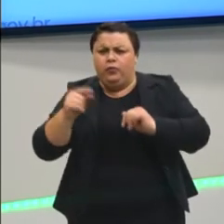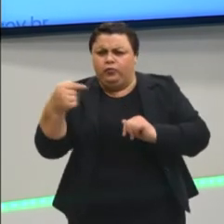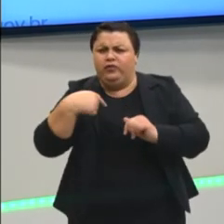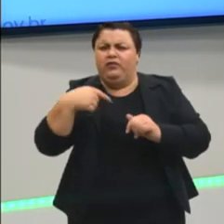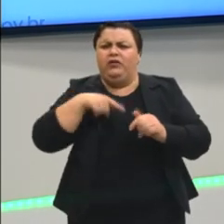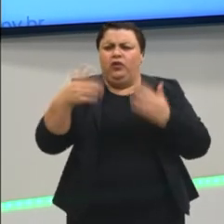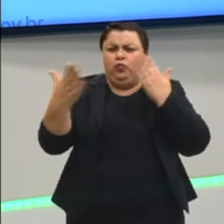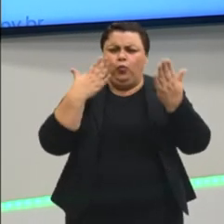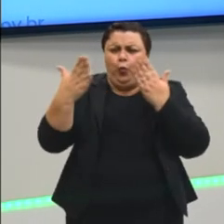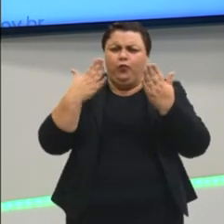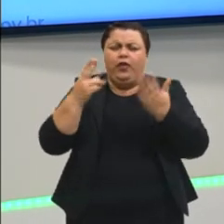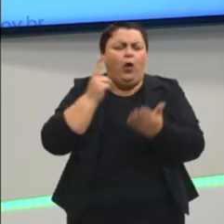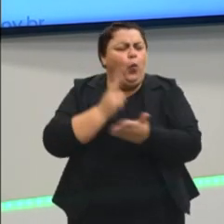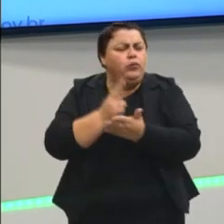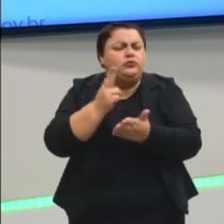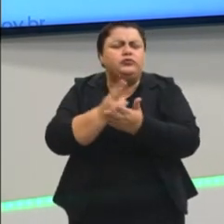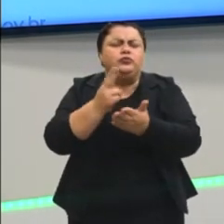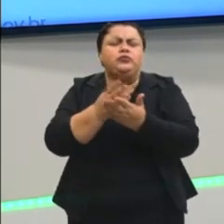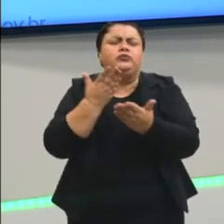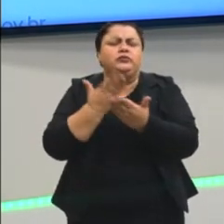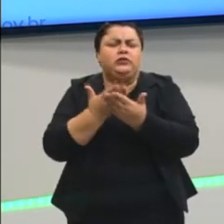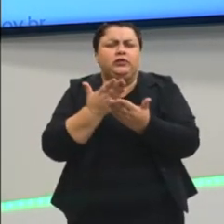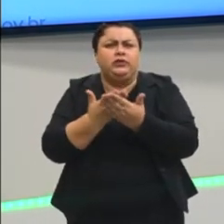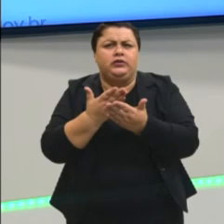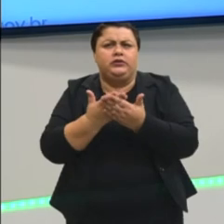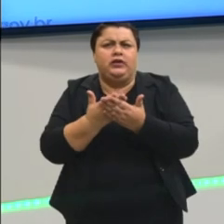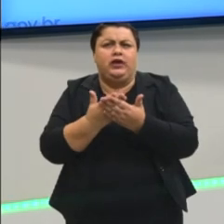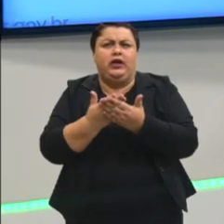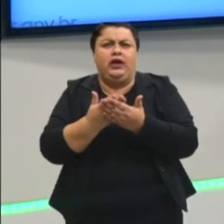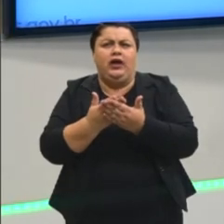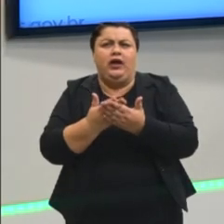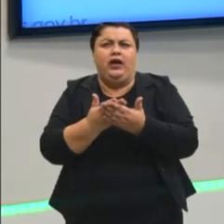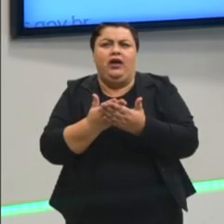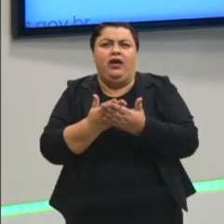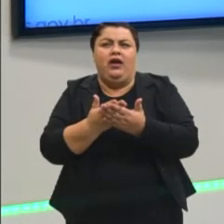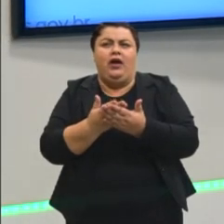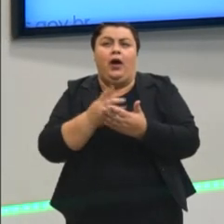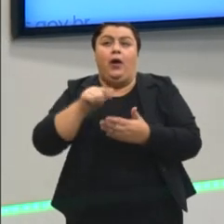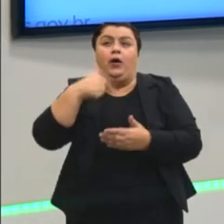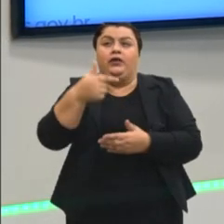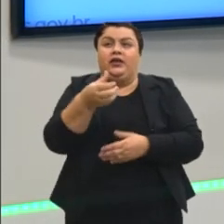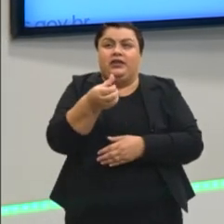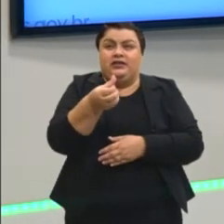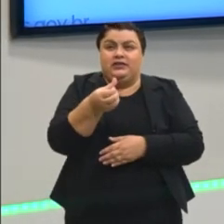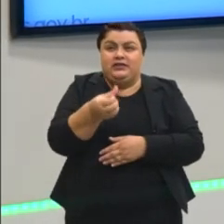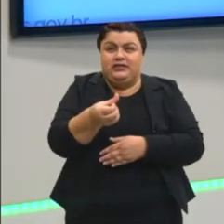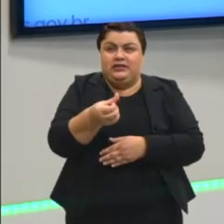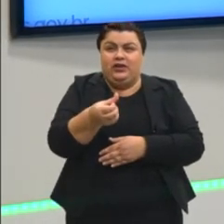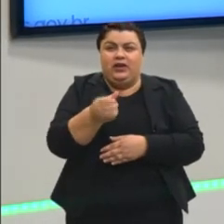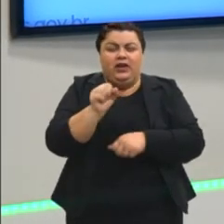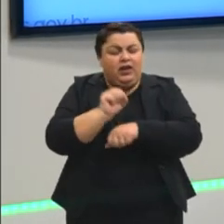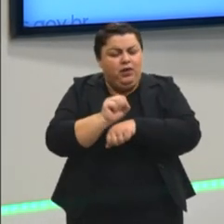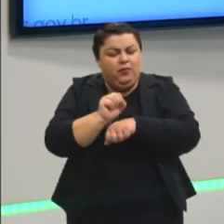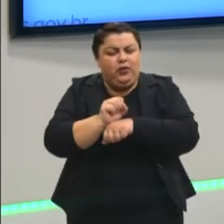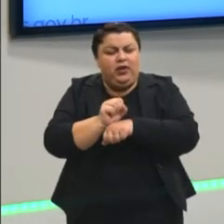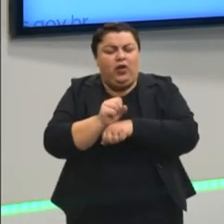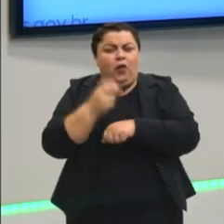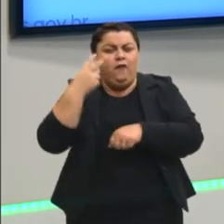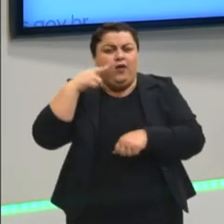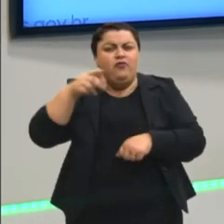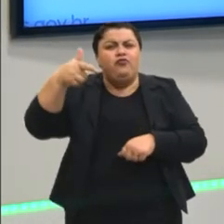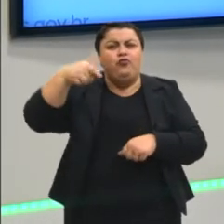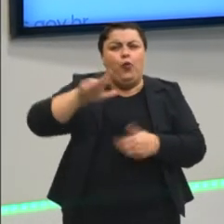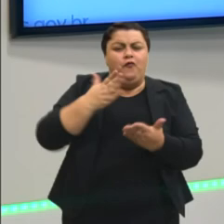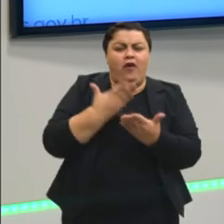continuem acompanhando as aulas do projeto. A gente chega na nossa sexta aula daqui a pouquinho, revejam as